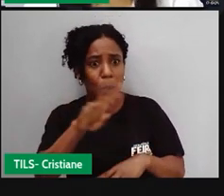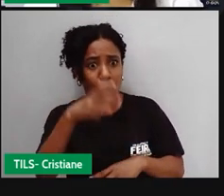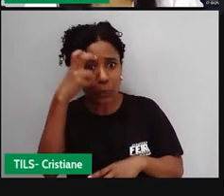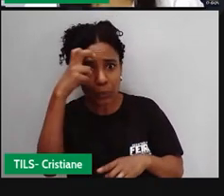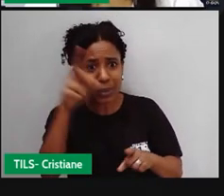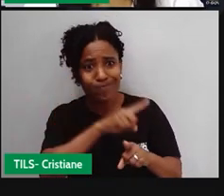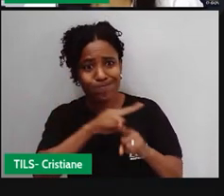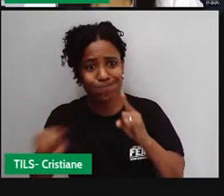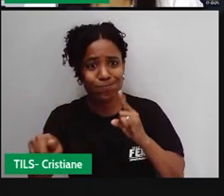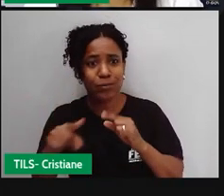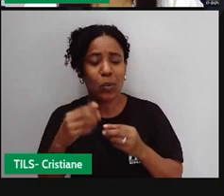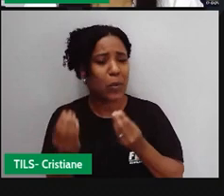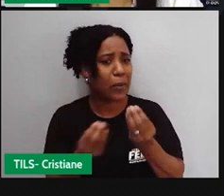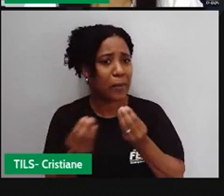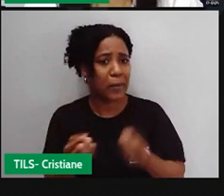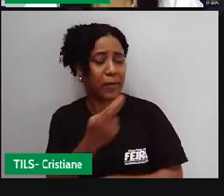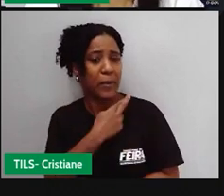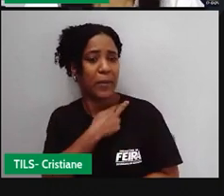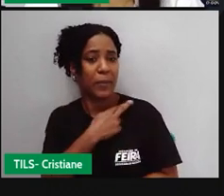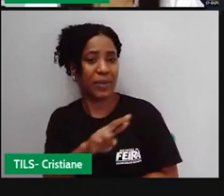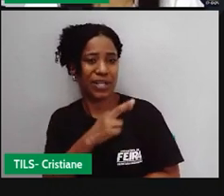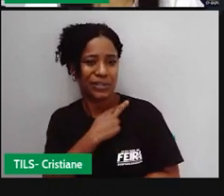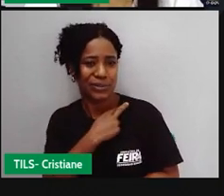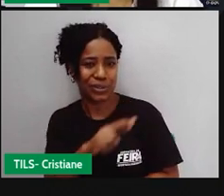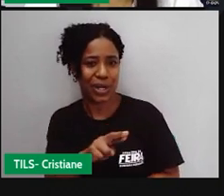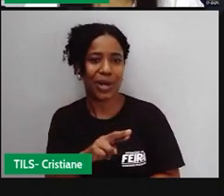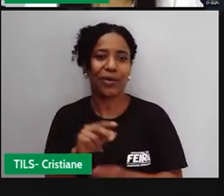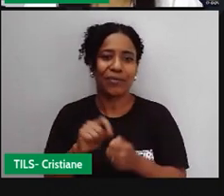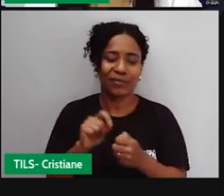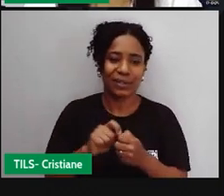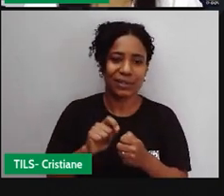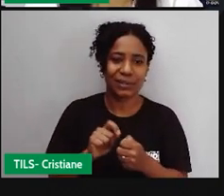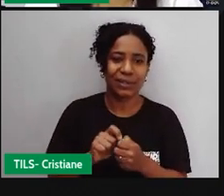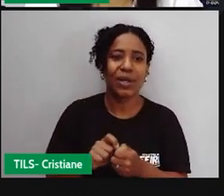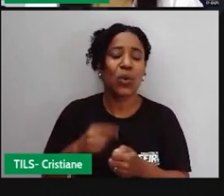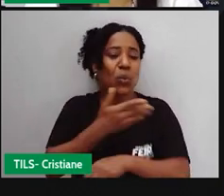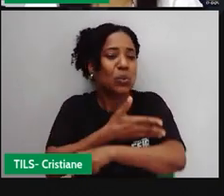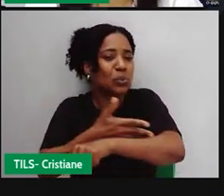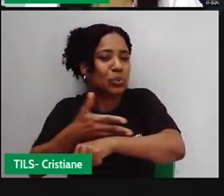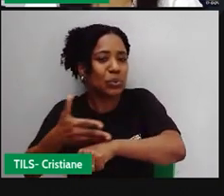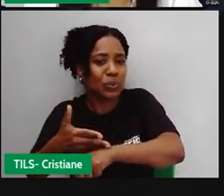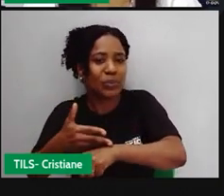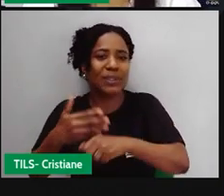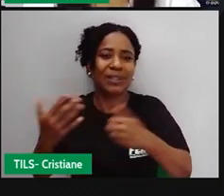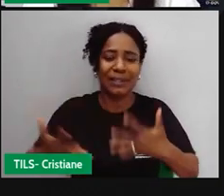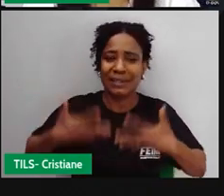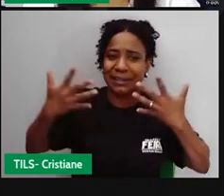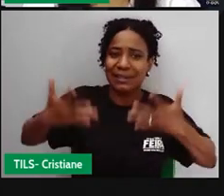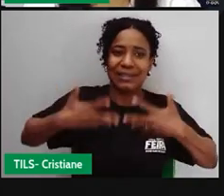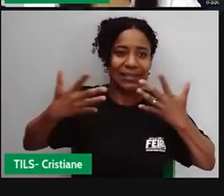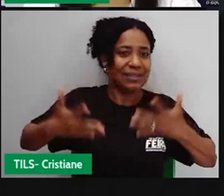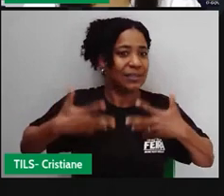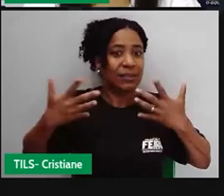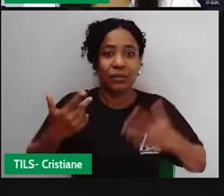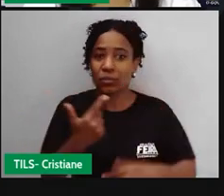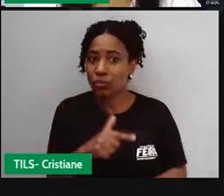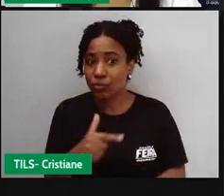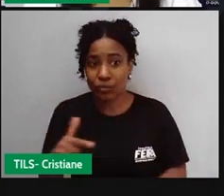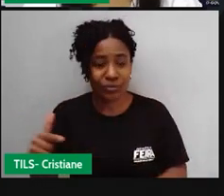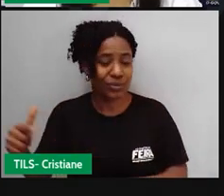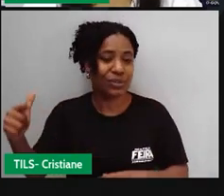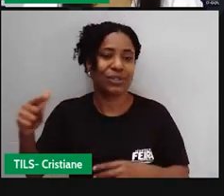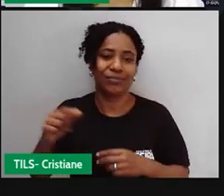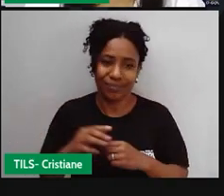toda a parte cultural, do modo de vida, dos costumes que eles faziam também na África. Então, eles tinham que ser como se